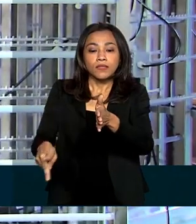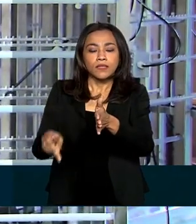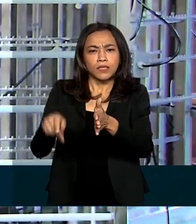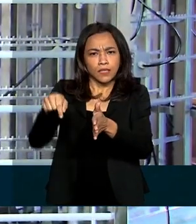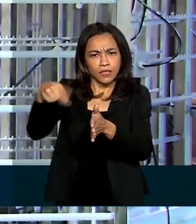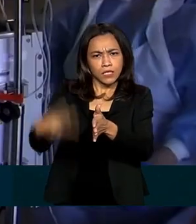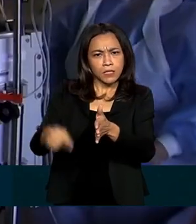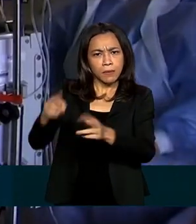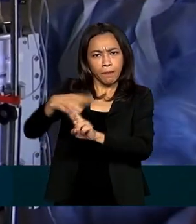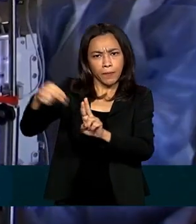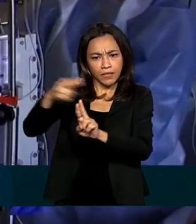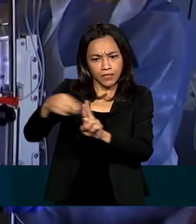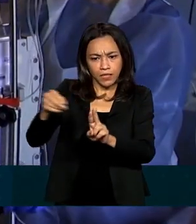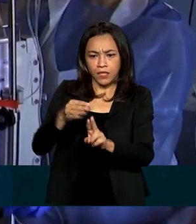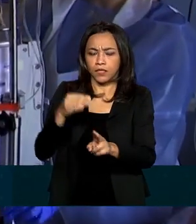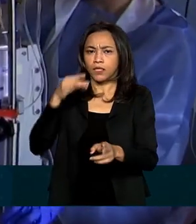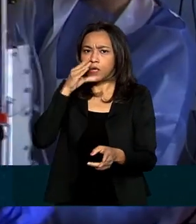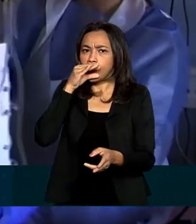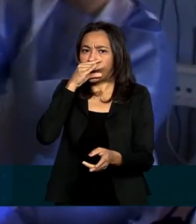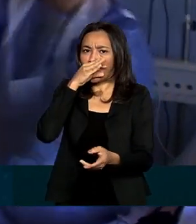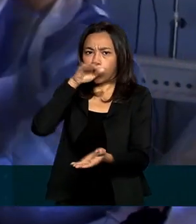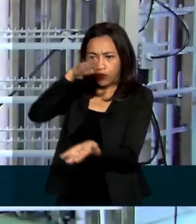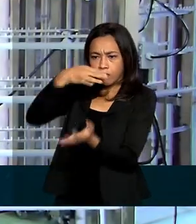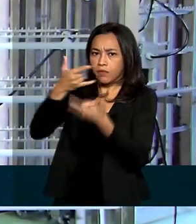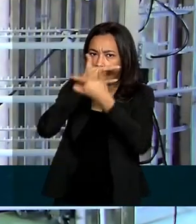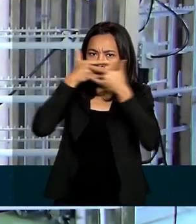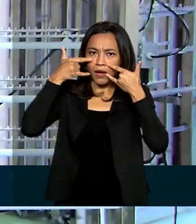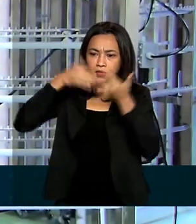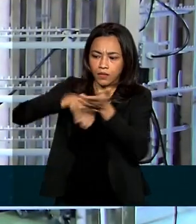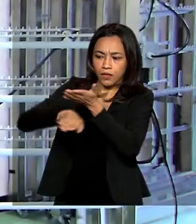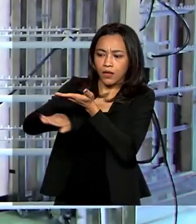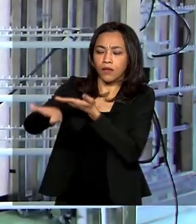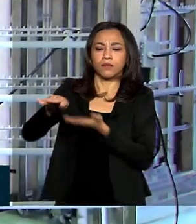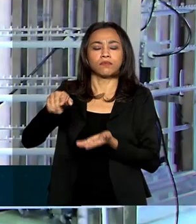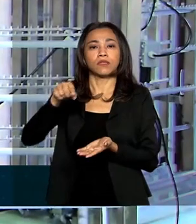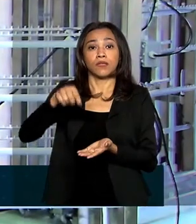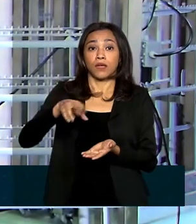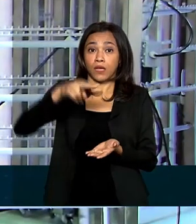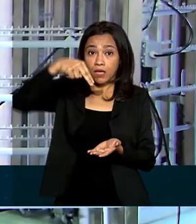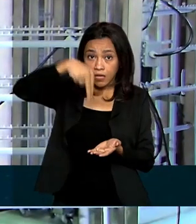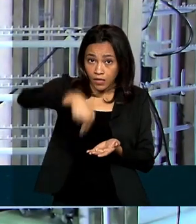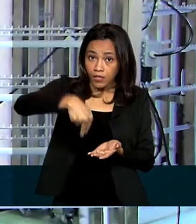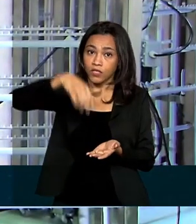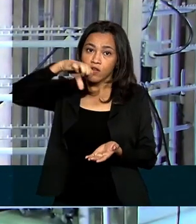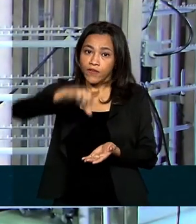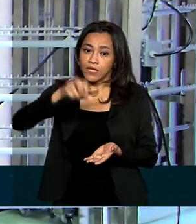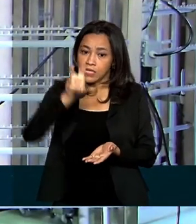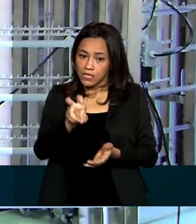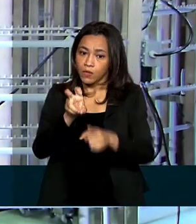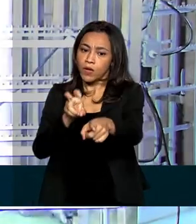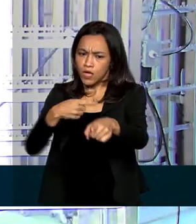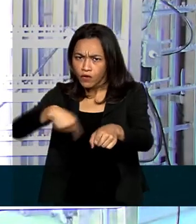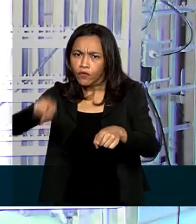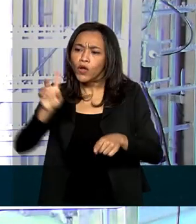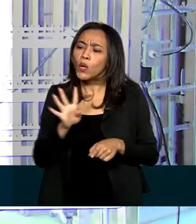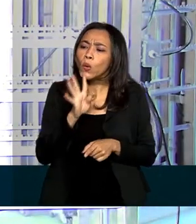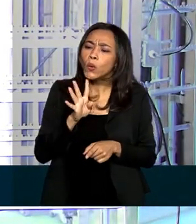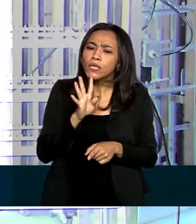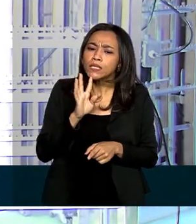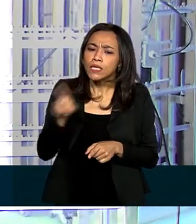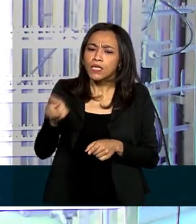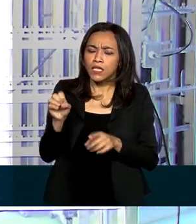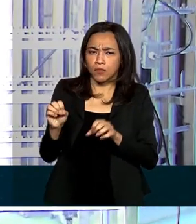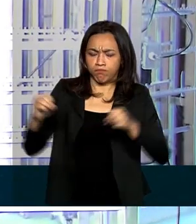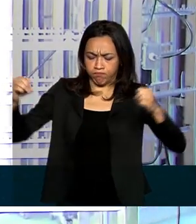descontaminar máscaras N95. O ministro Marcos Pontes foi conhecer o equipamento que